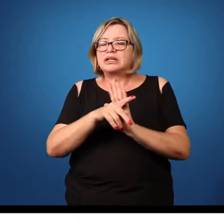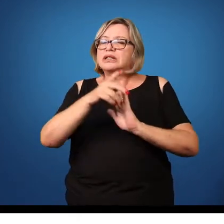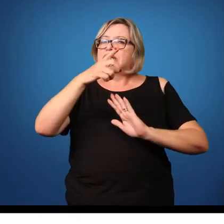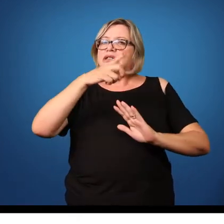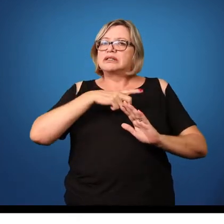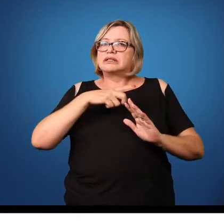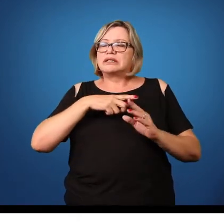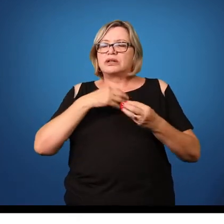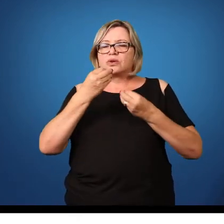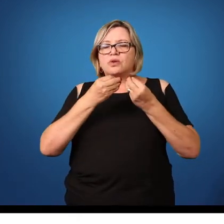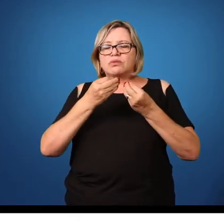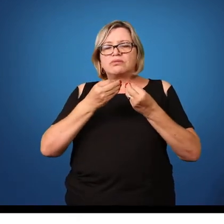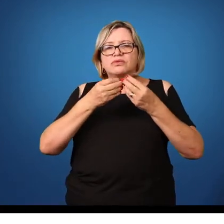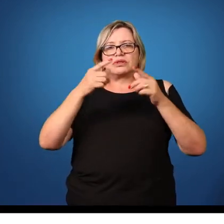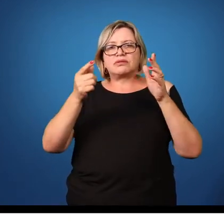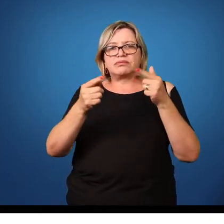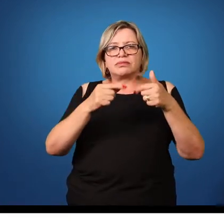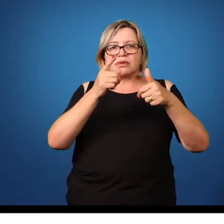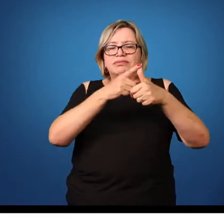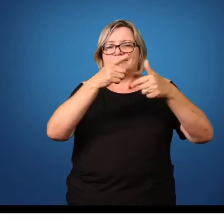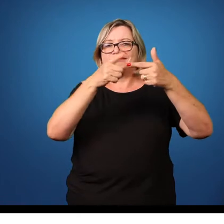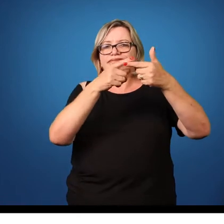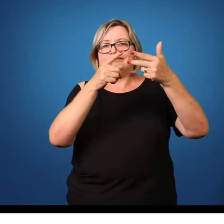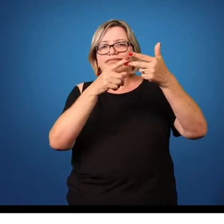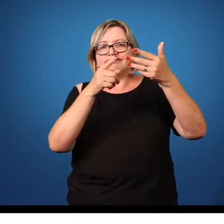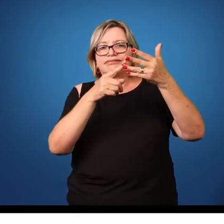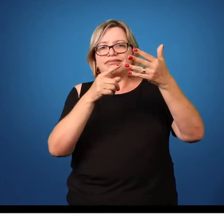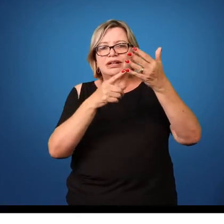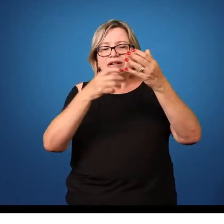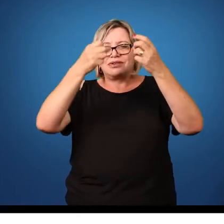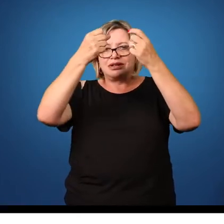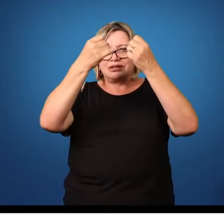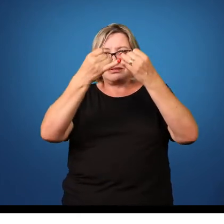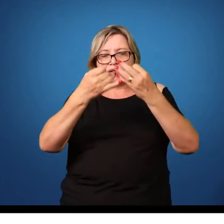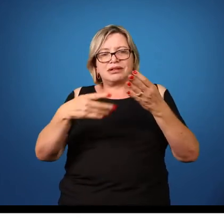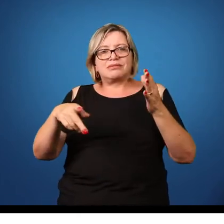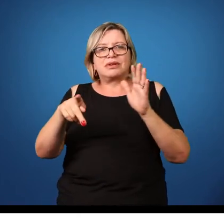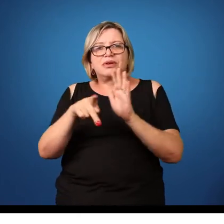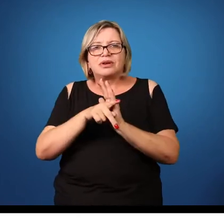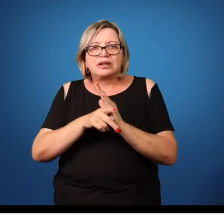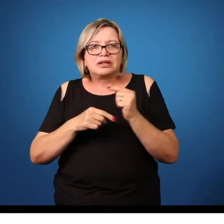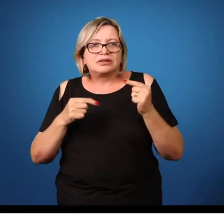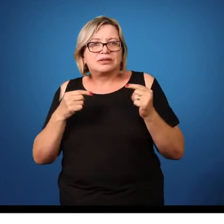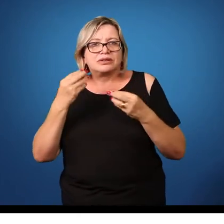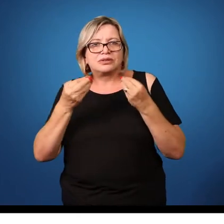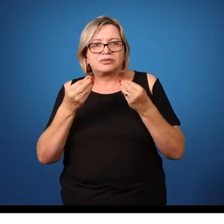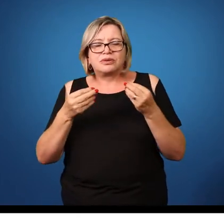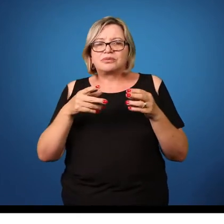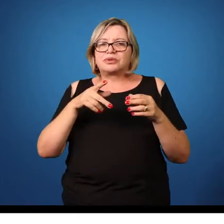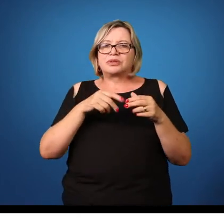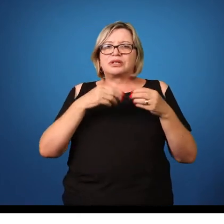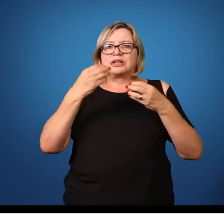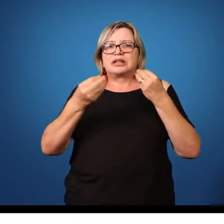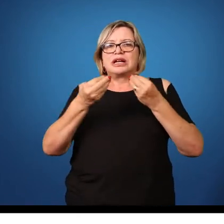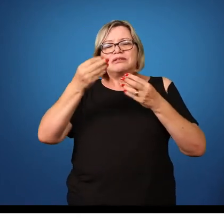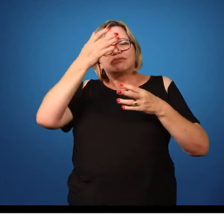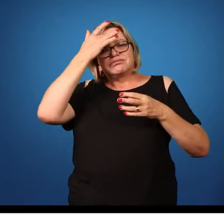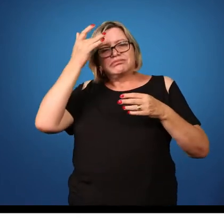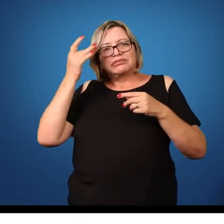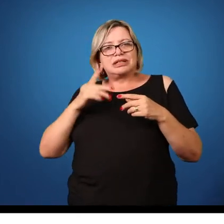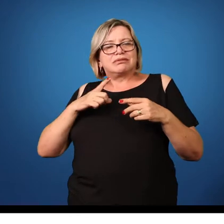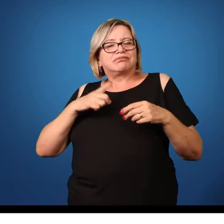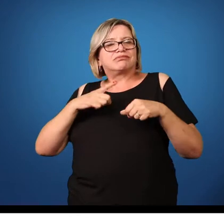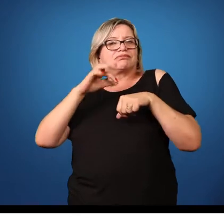determinada classificação. Vamos tentar focar a classificação em relação aos parasitas, aos indivíduos que